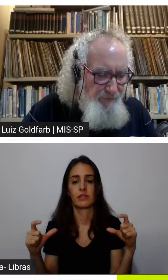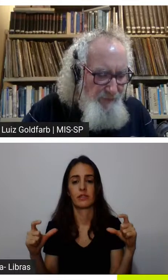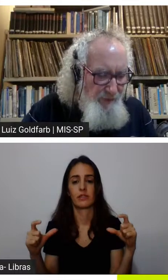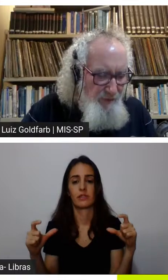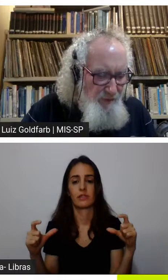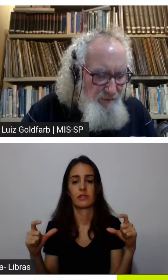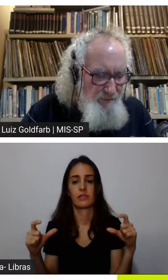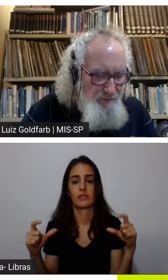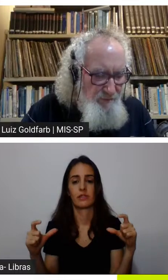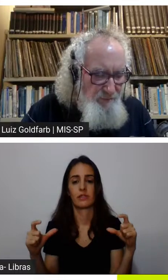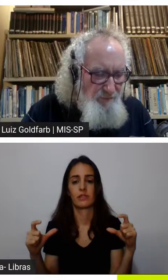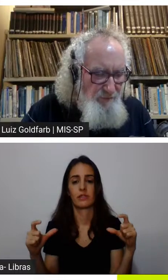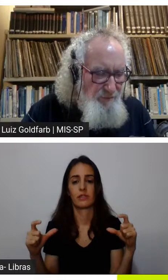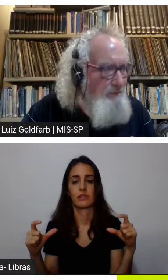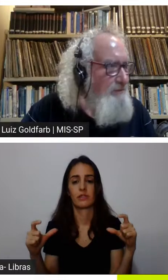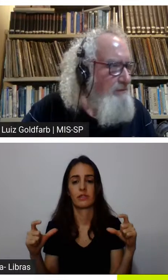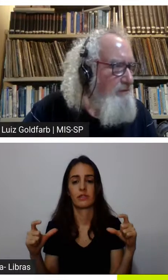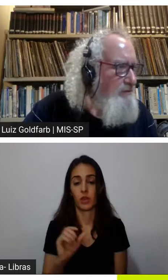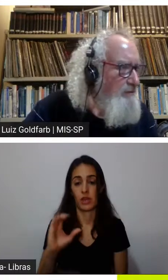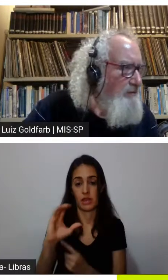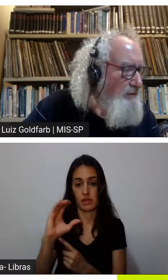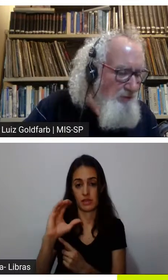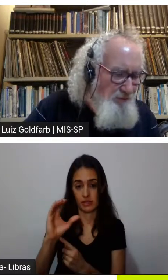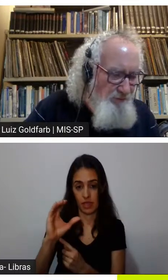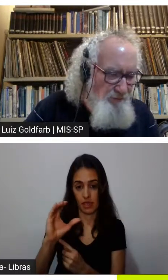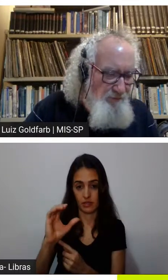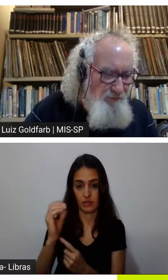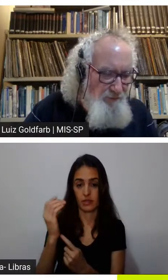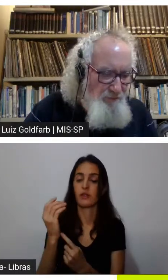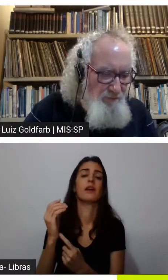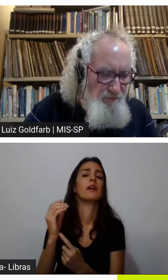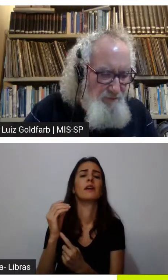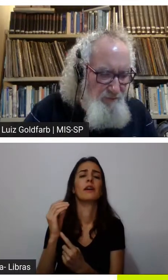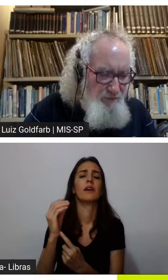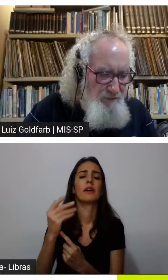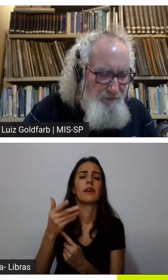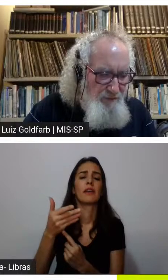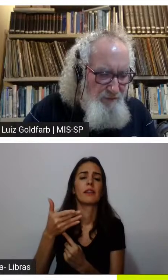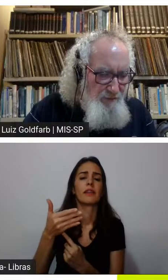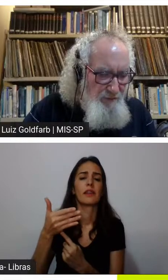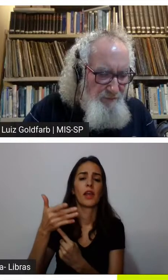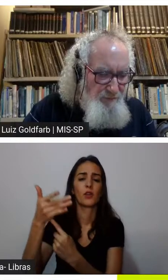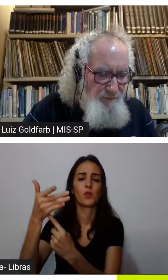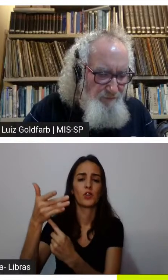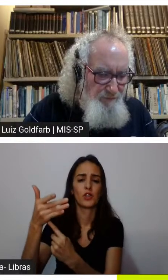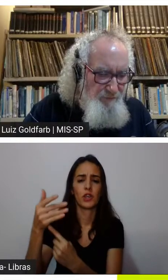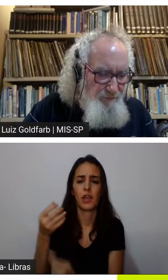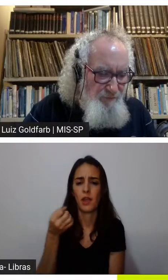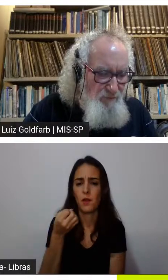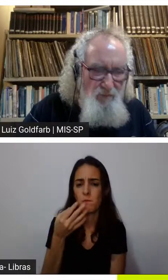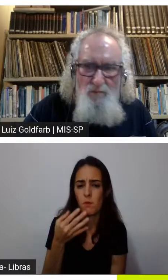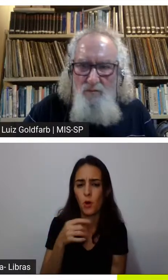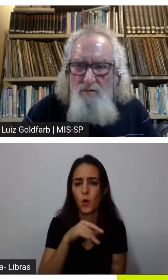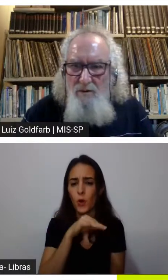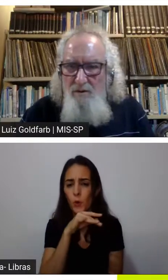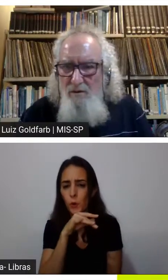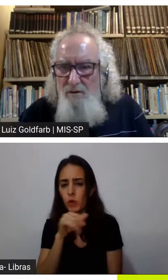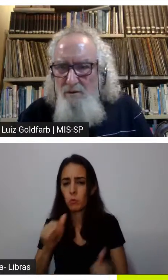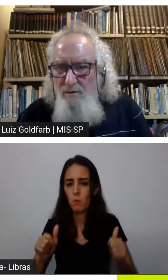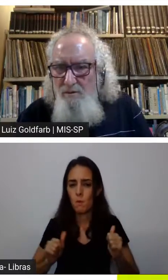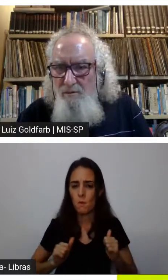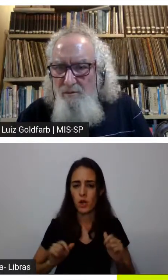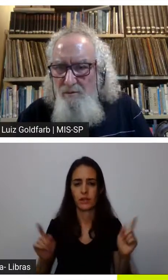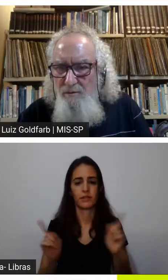a ciência ou a tecnologia né não é boa não é ruim e não é neutra ou seja ela é tudo ela depende do nosso olhar